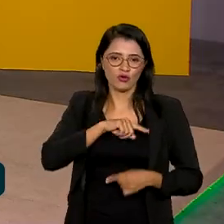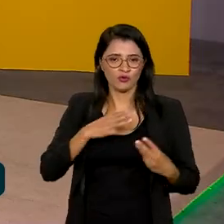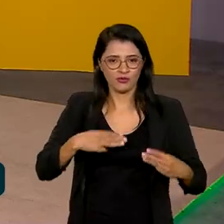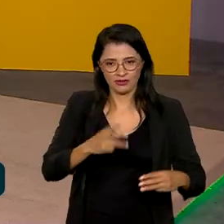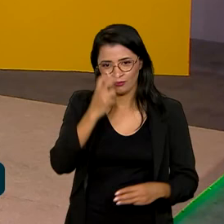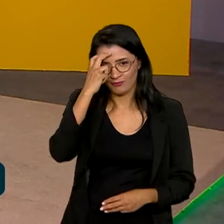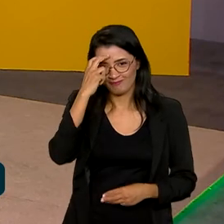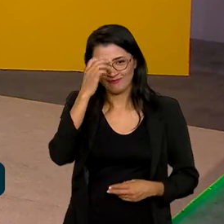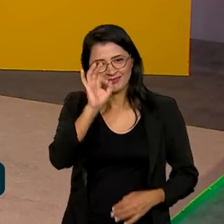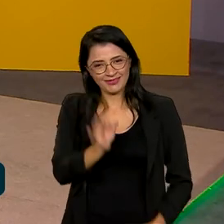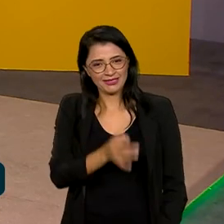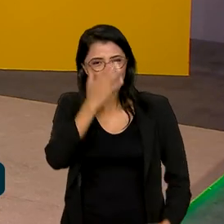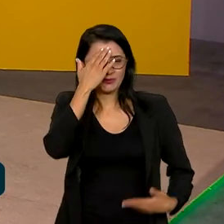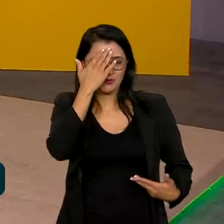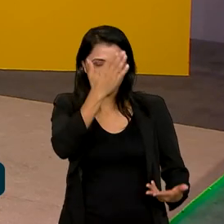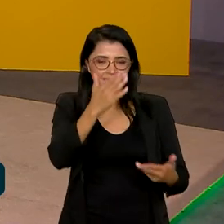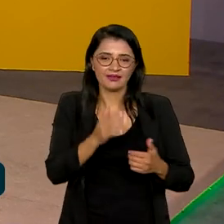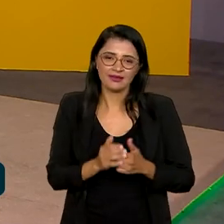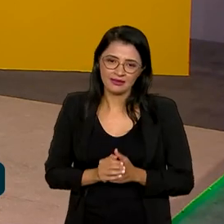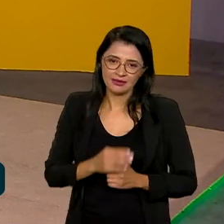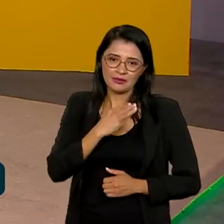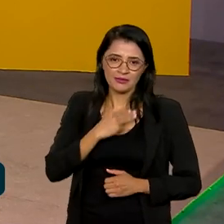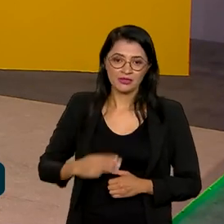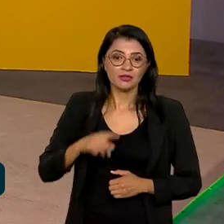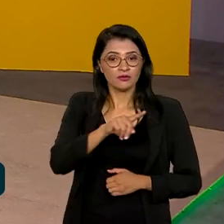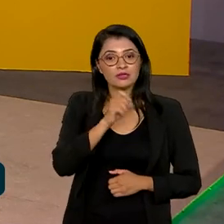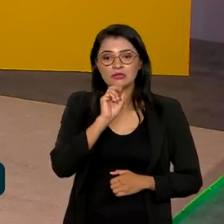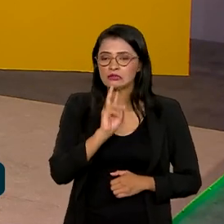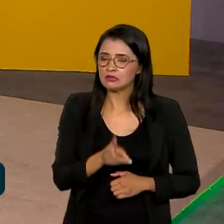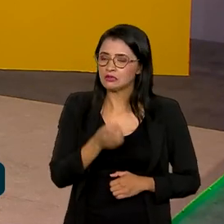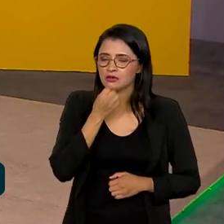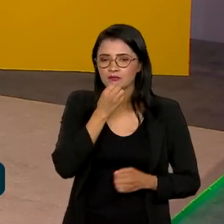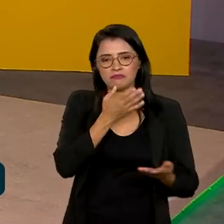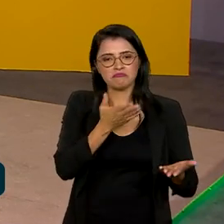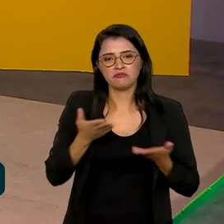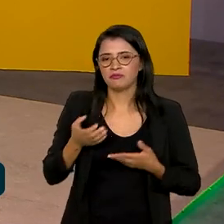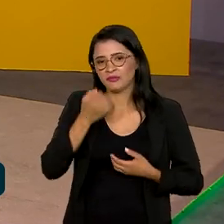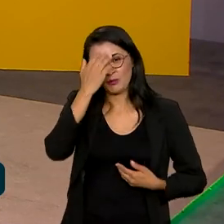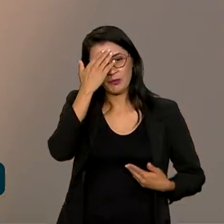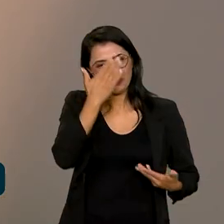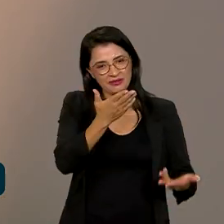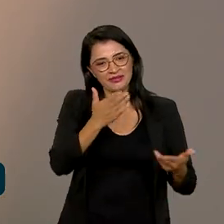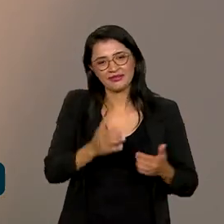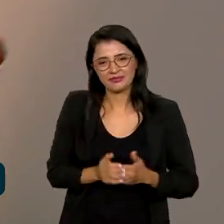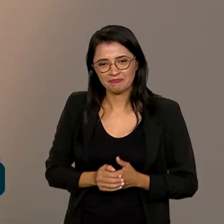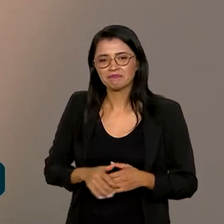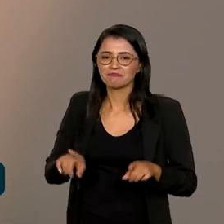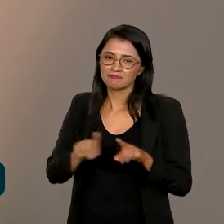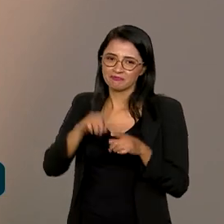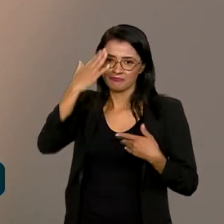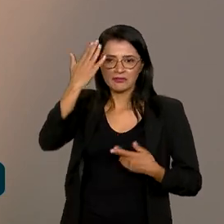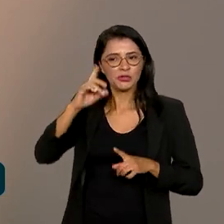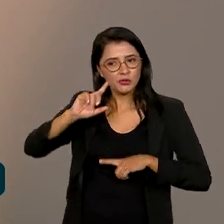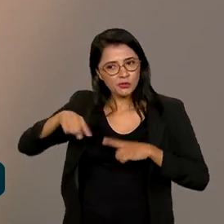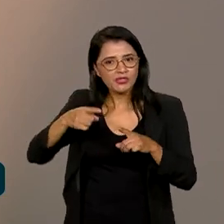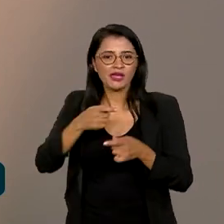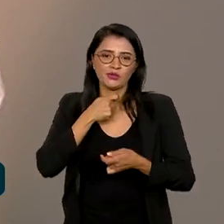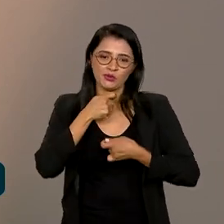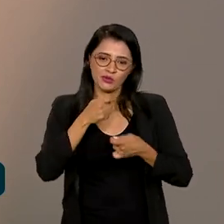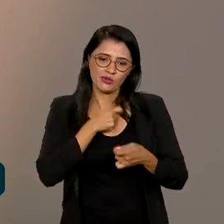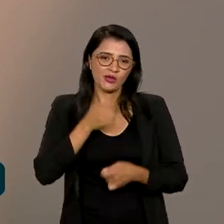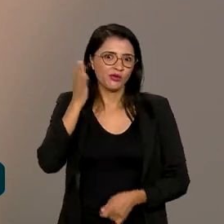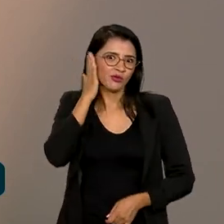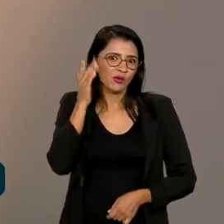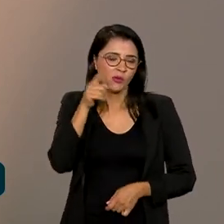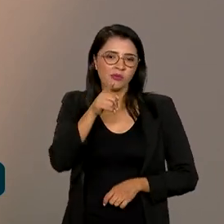Certo, Muito bom, ministra. Magalhães de Menezes, a senhora é sempre bem-vinda. Muito obrigado, viu? Muito obrigado também. sucesso aí no jornal. Já soube que